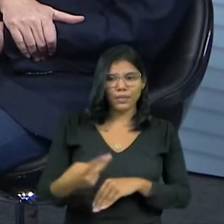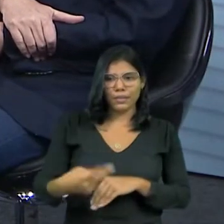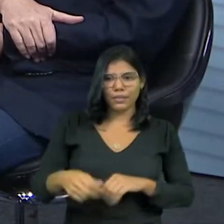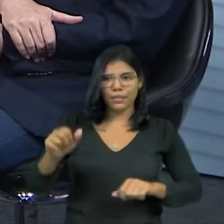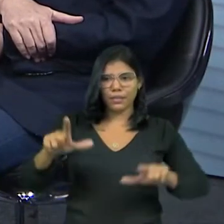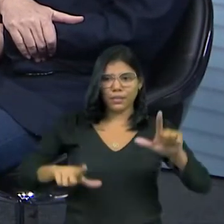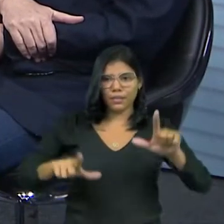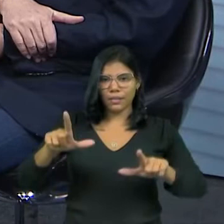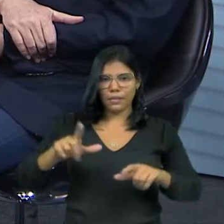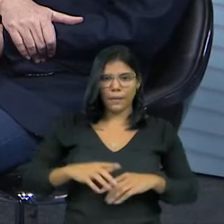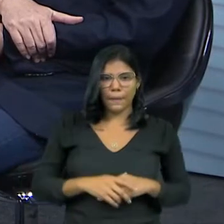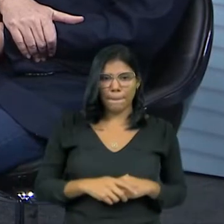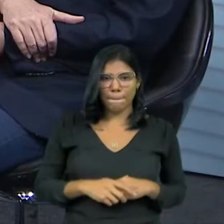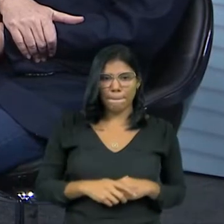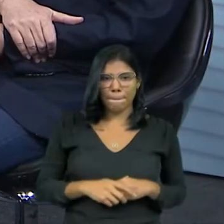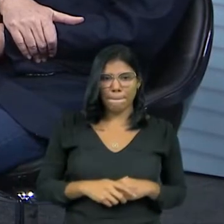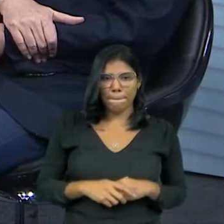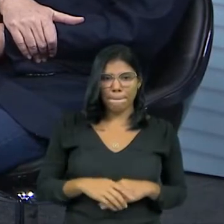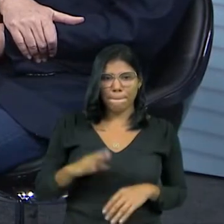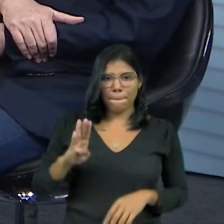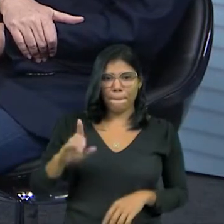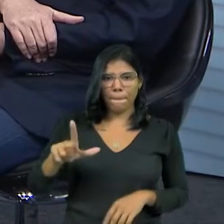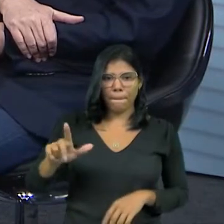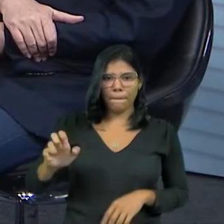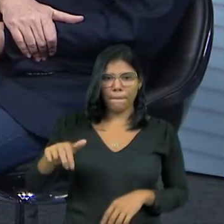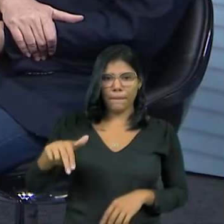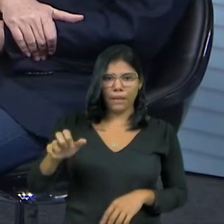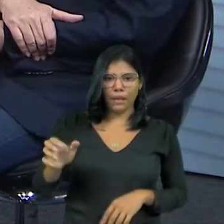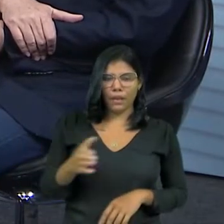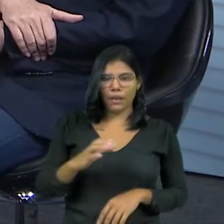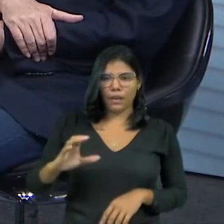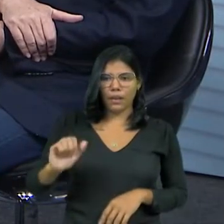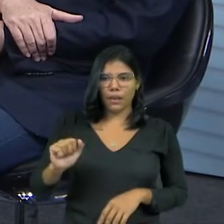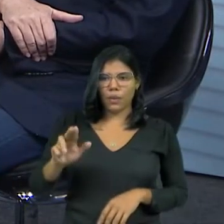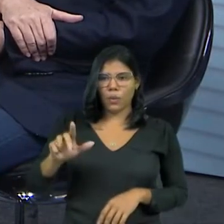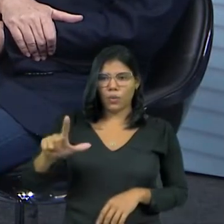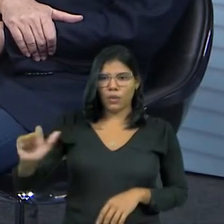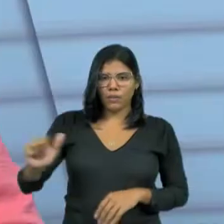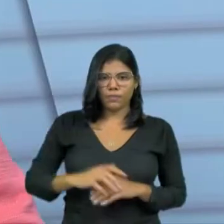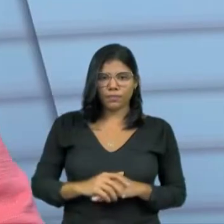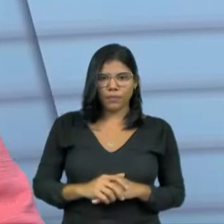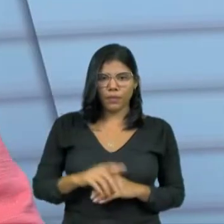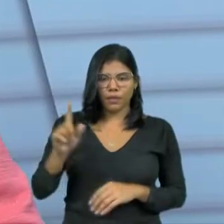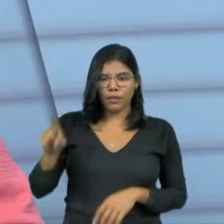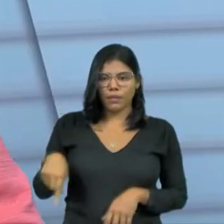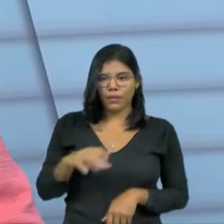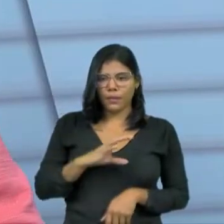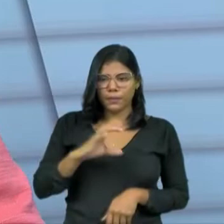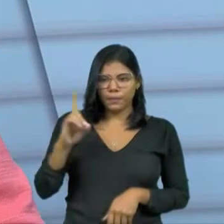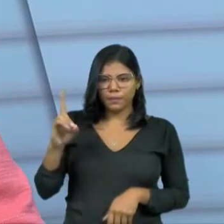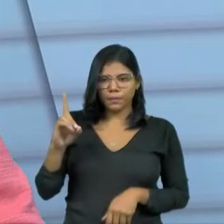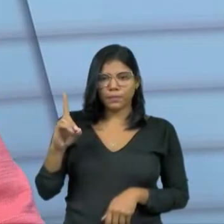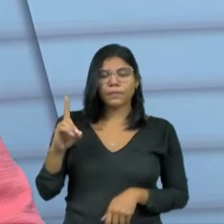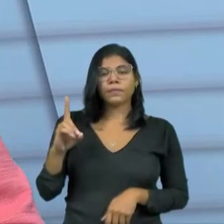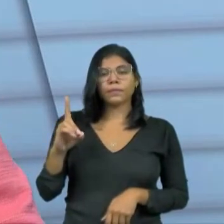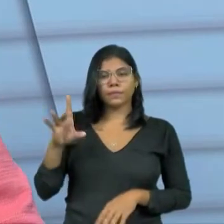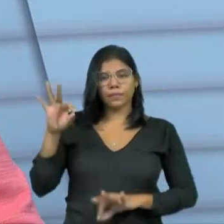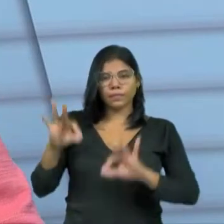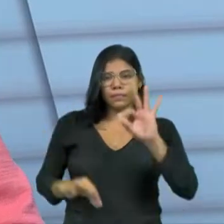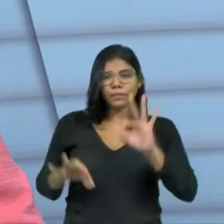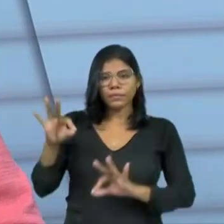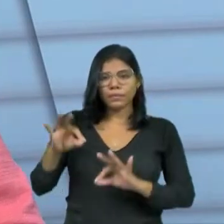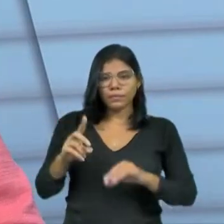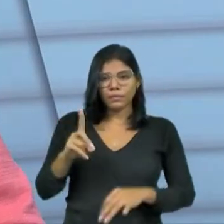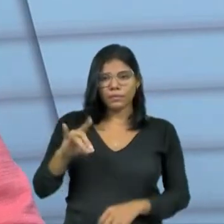Blaine Caula. Blaine Caula, professora doutora da Unifor. Espetáculo. É a coordenadora, idealizadora do